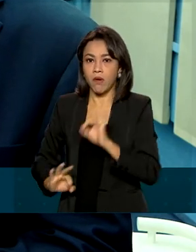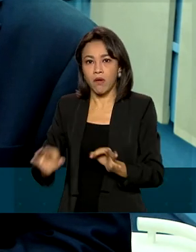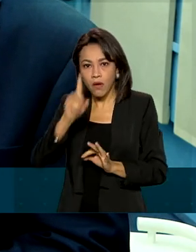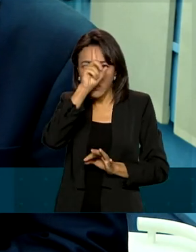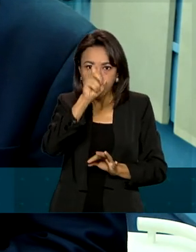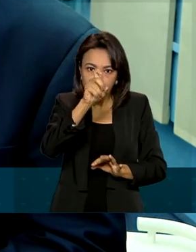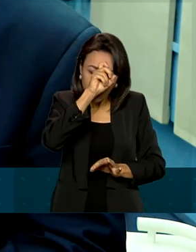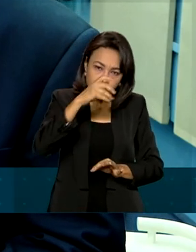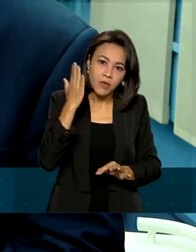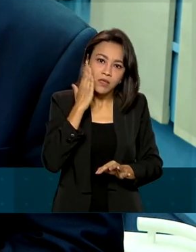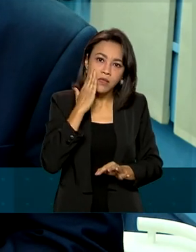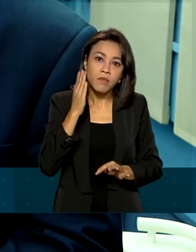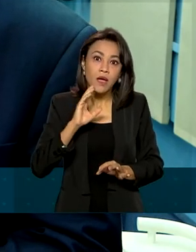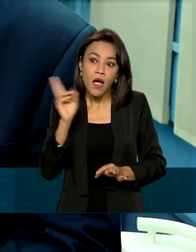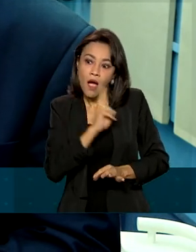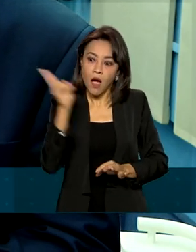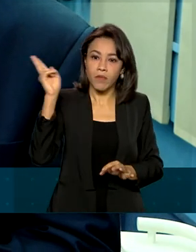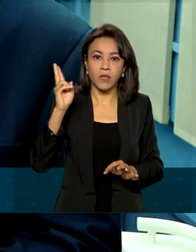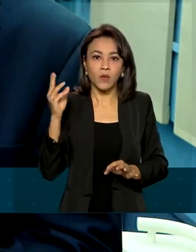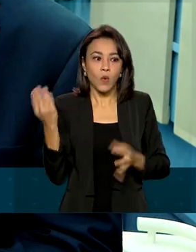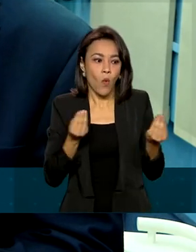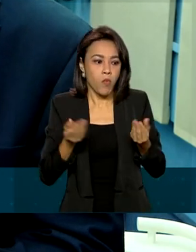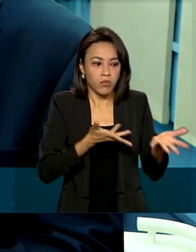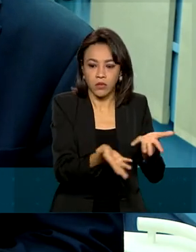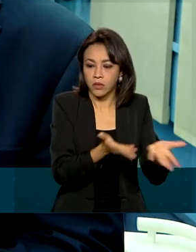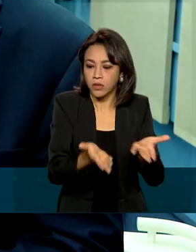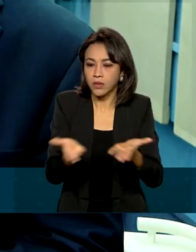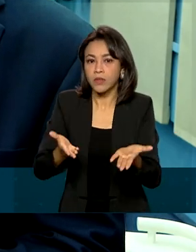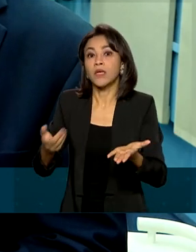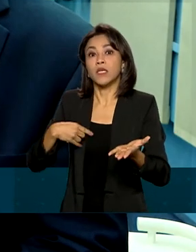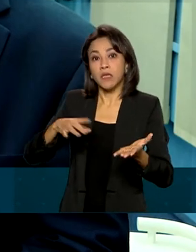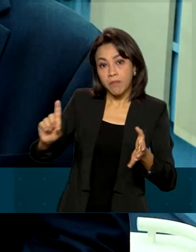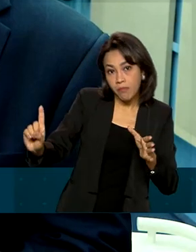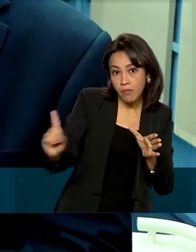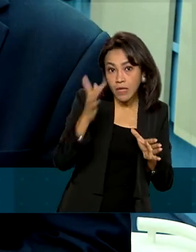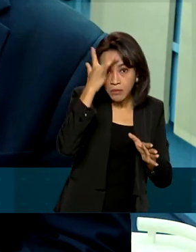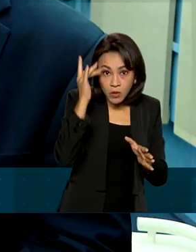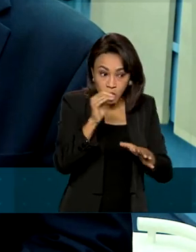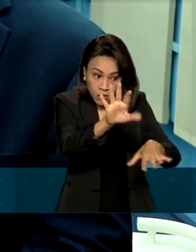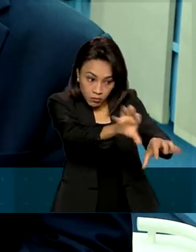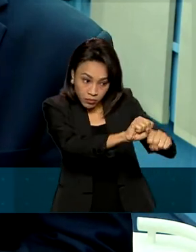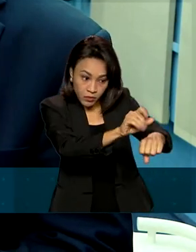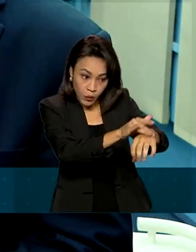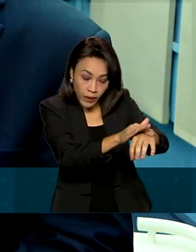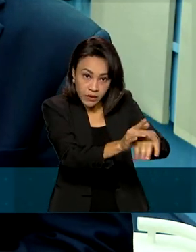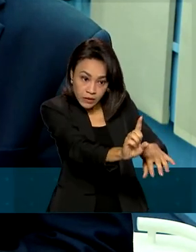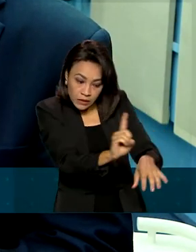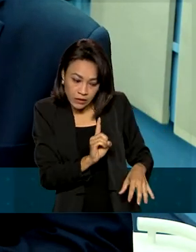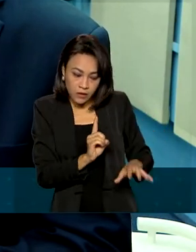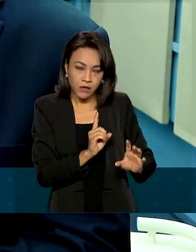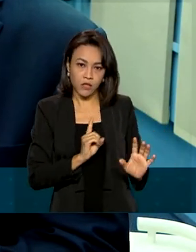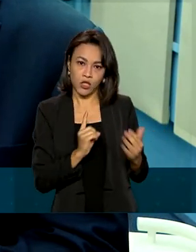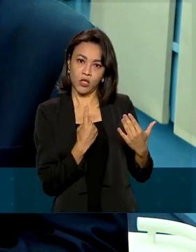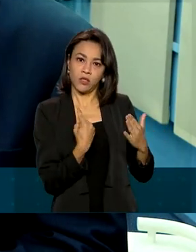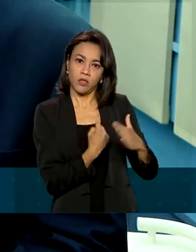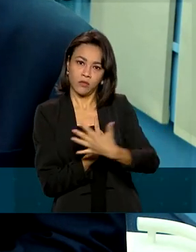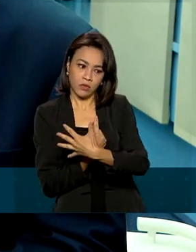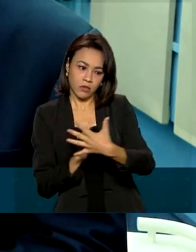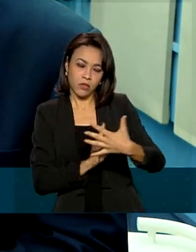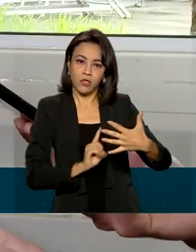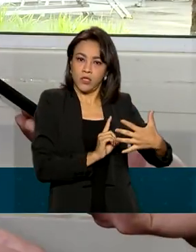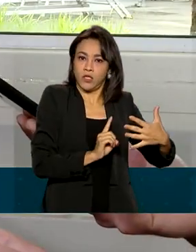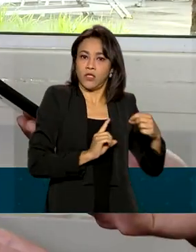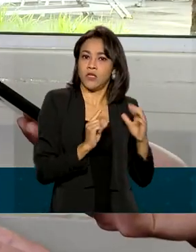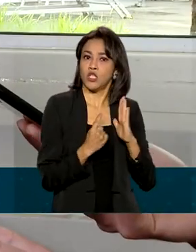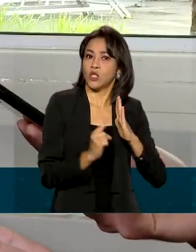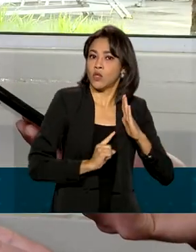ela consiga agir de forma rápida para identificar os casos e isolar os pacientes, evitando que outras pessoas sejam contaminadas.